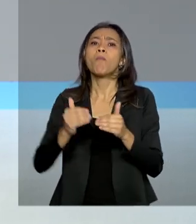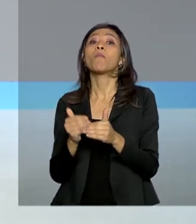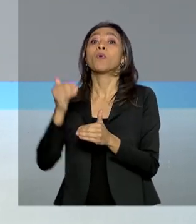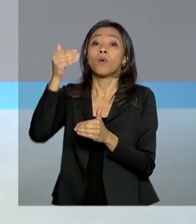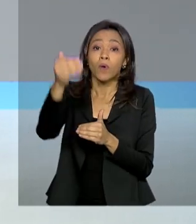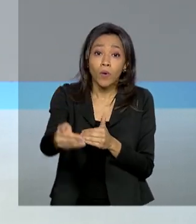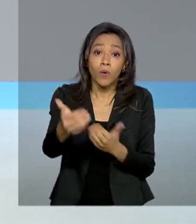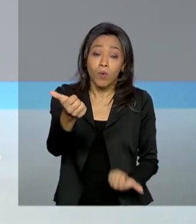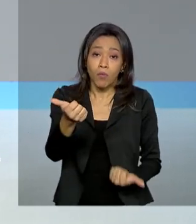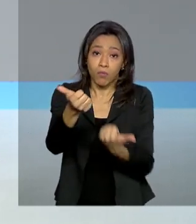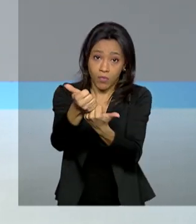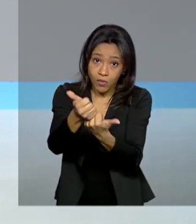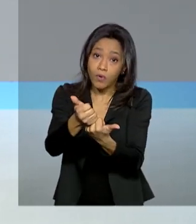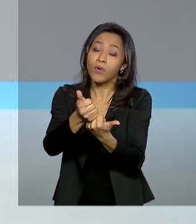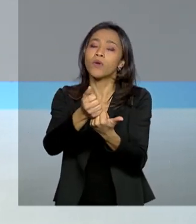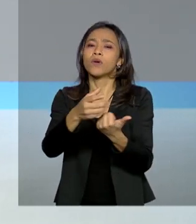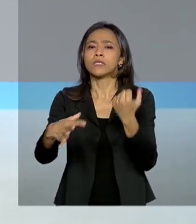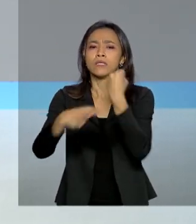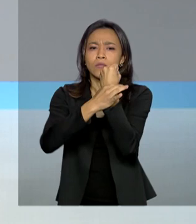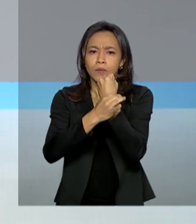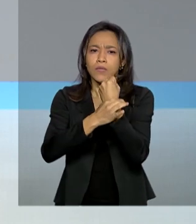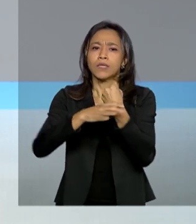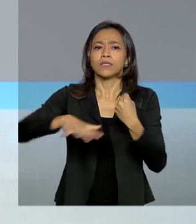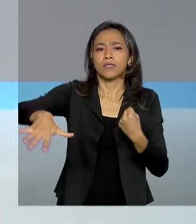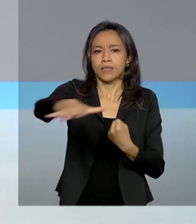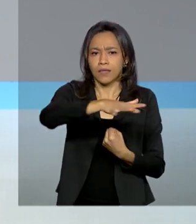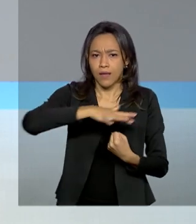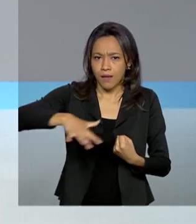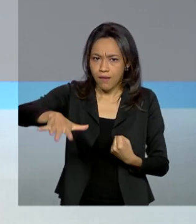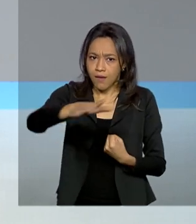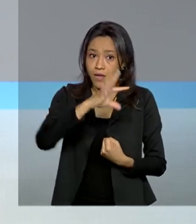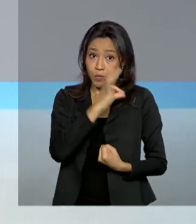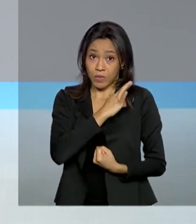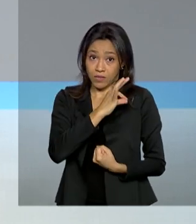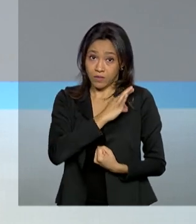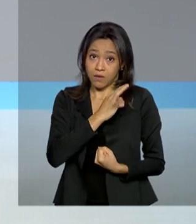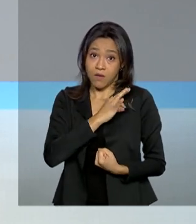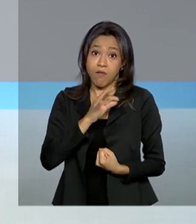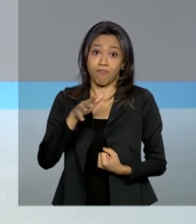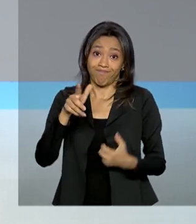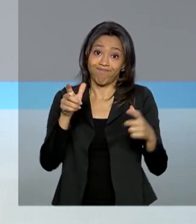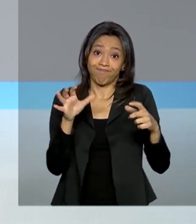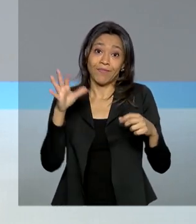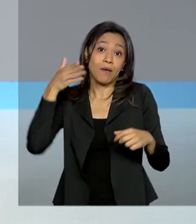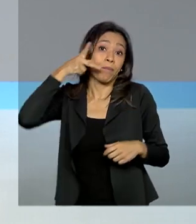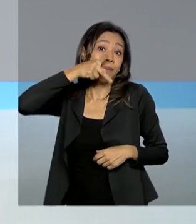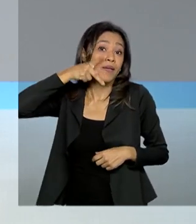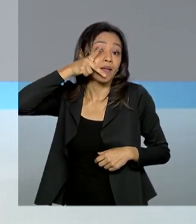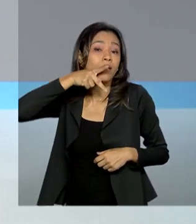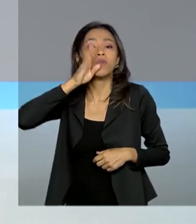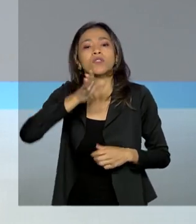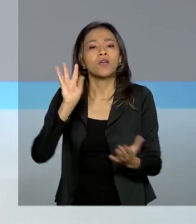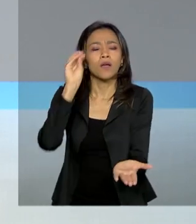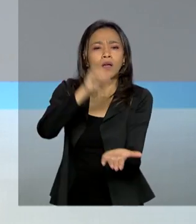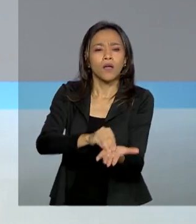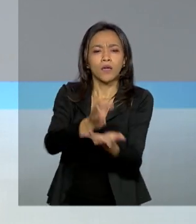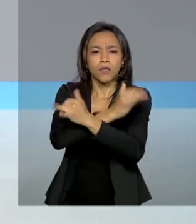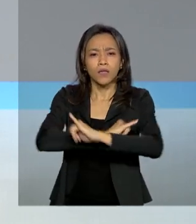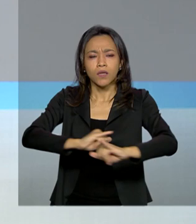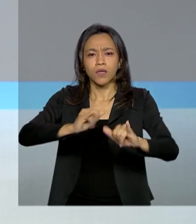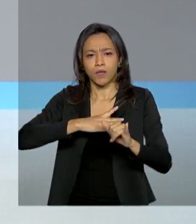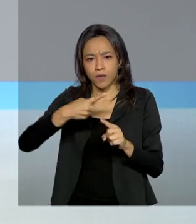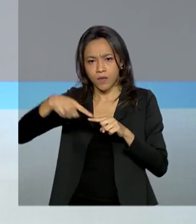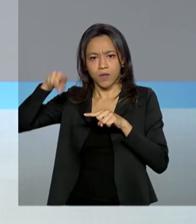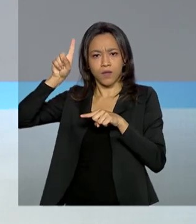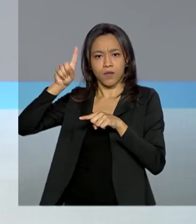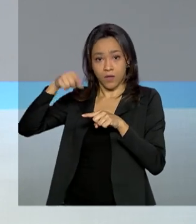prestar apoio técnico operacional em aviação policial na Paraíba. A decisão foi publicada no Diário Oficial da União desta quarta